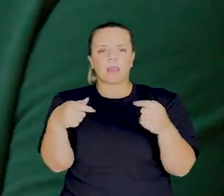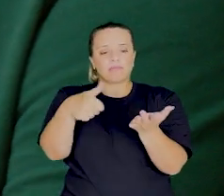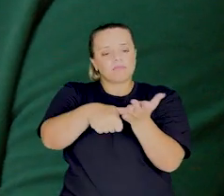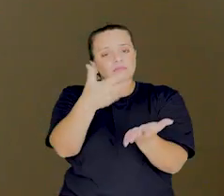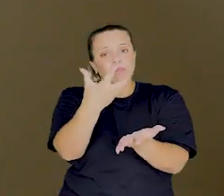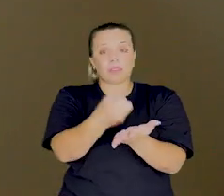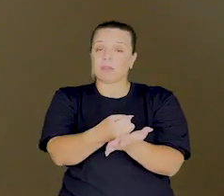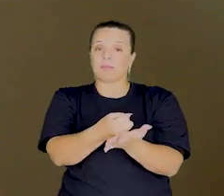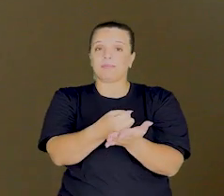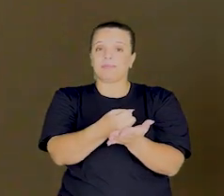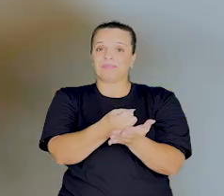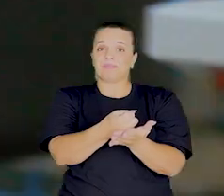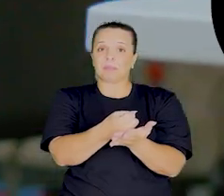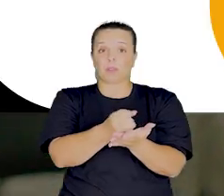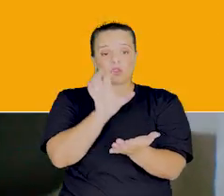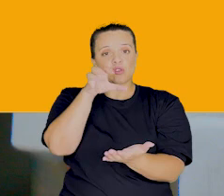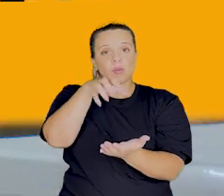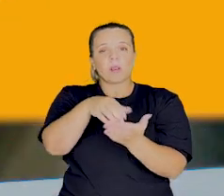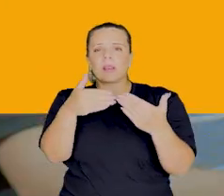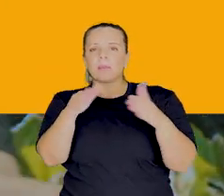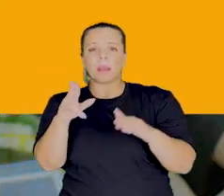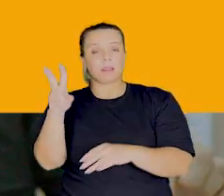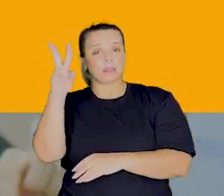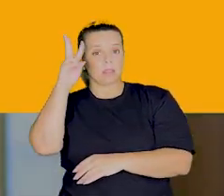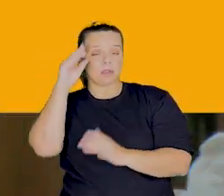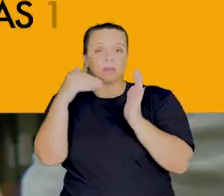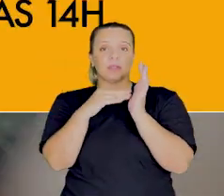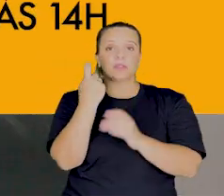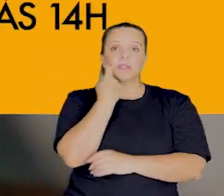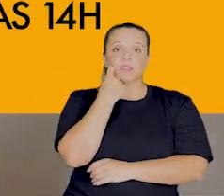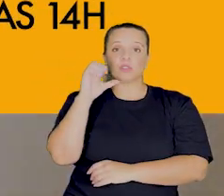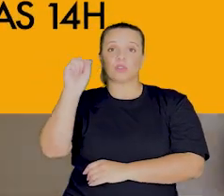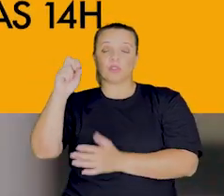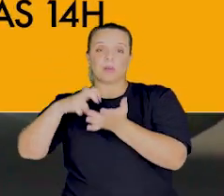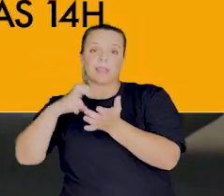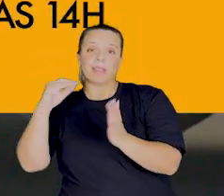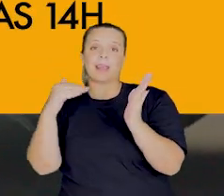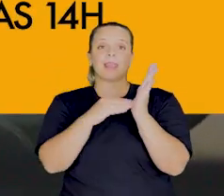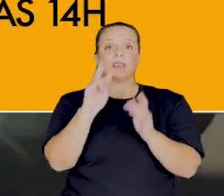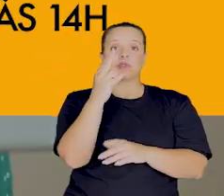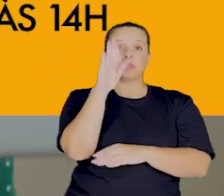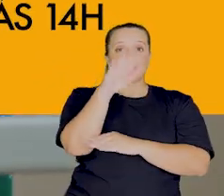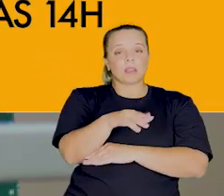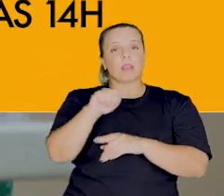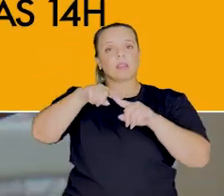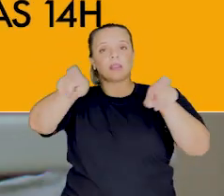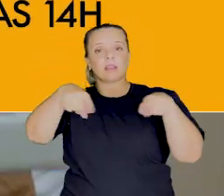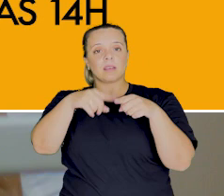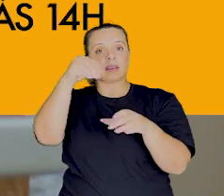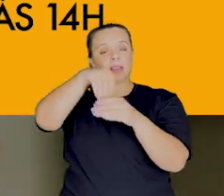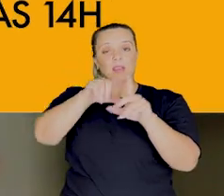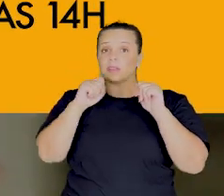dá para registrar sua biometria. O Posto Eleitoral funciona de segunda a sexta-feira, das oito da manhã até as duas da tarde, no Auditório